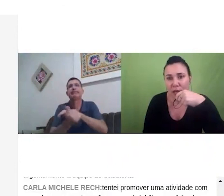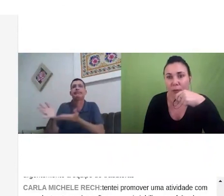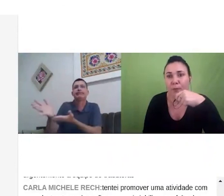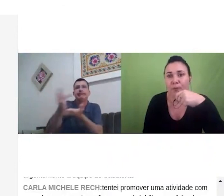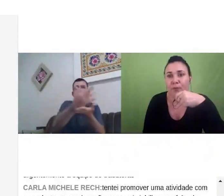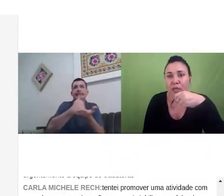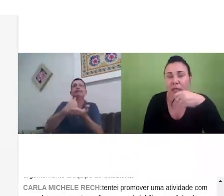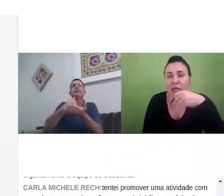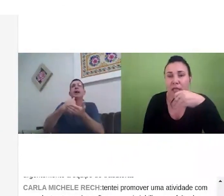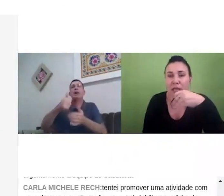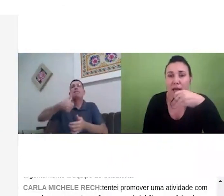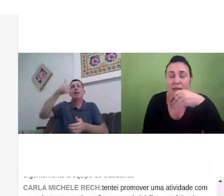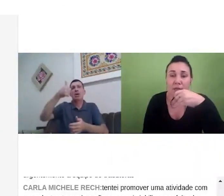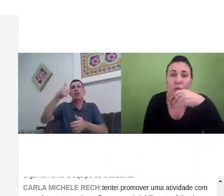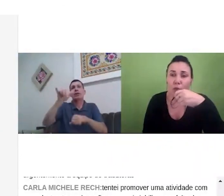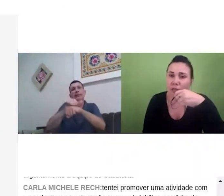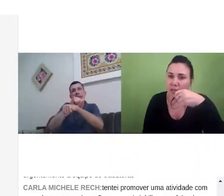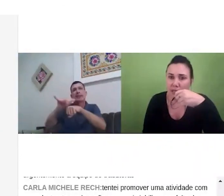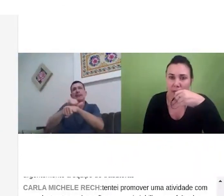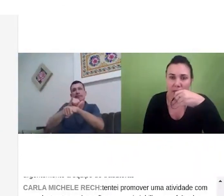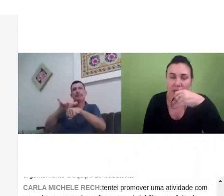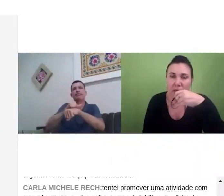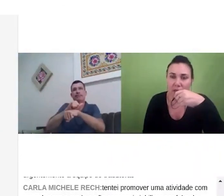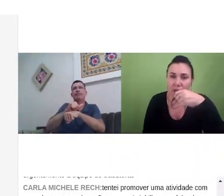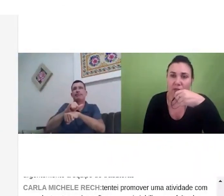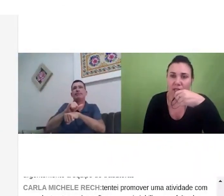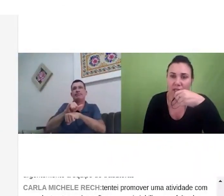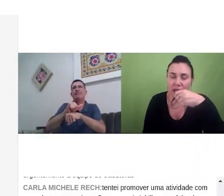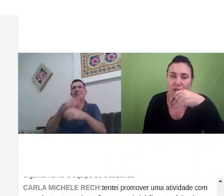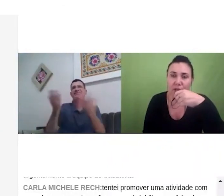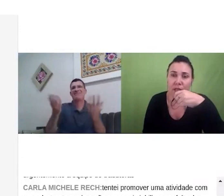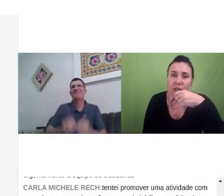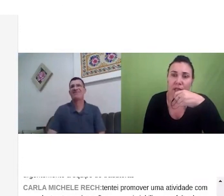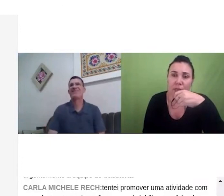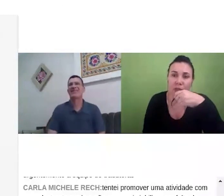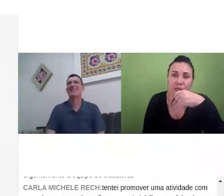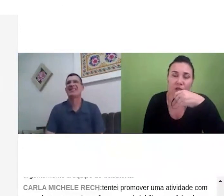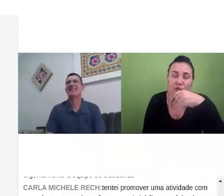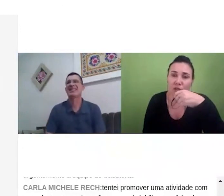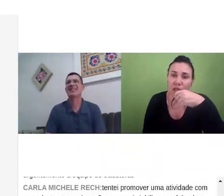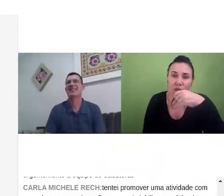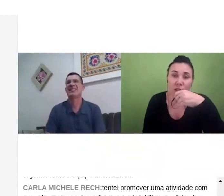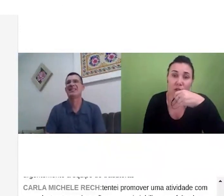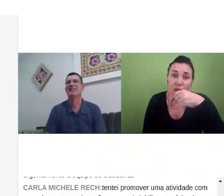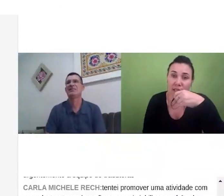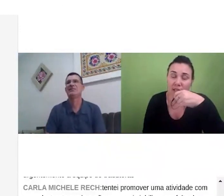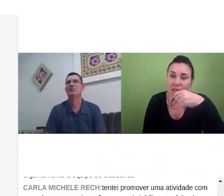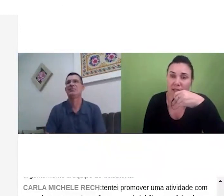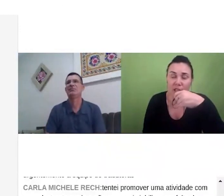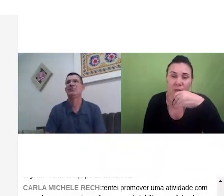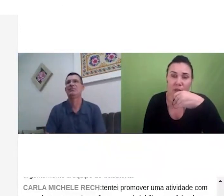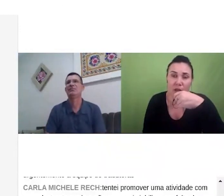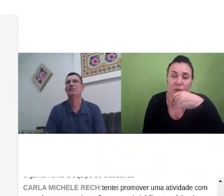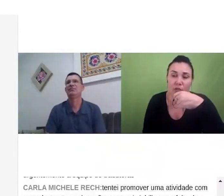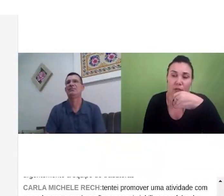profissional e são muitas as demandas dentro da universidade e muitas vezes a gente tem que utilizar